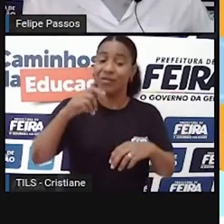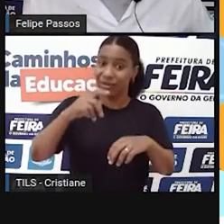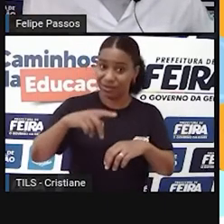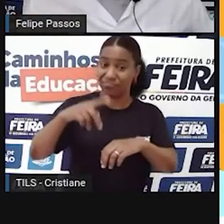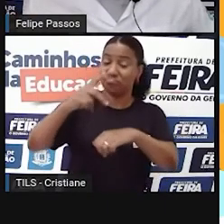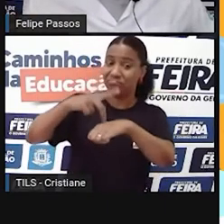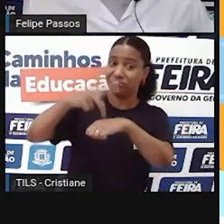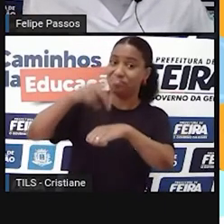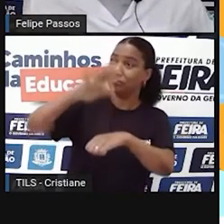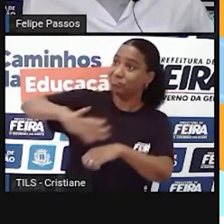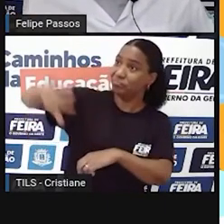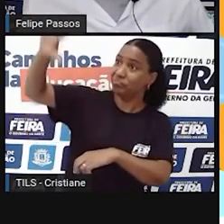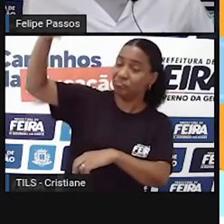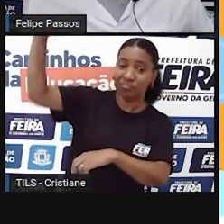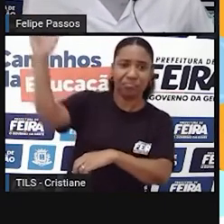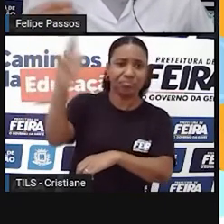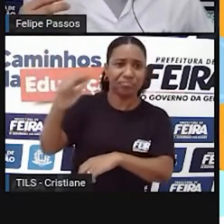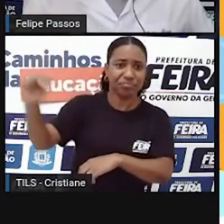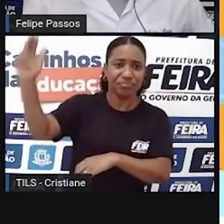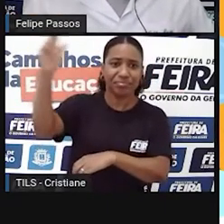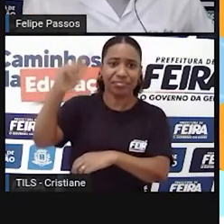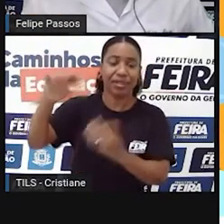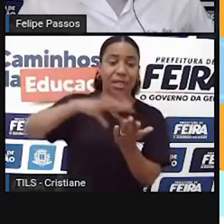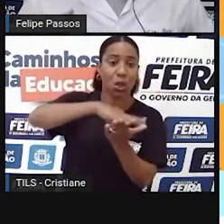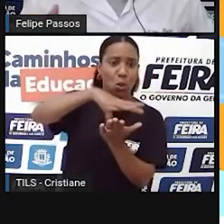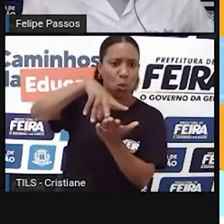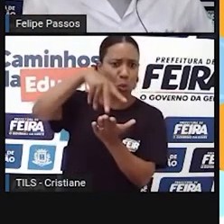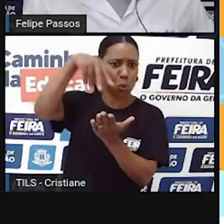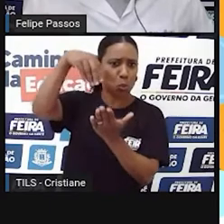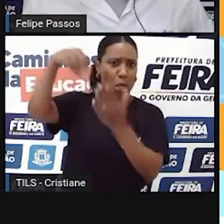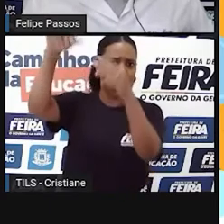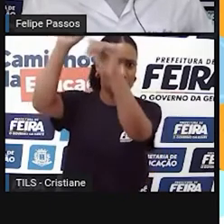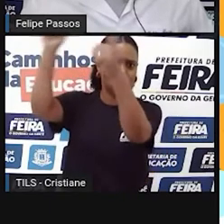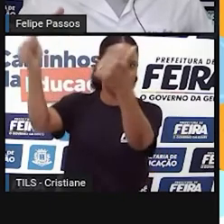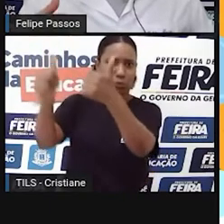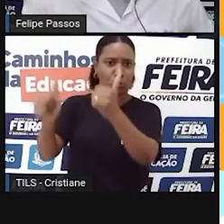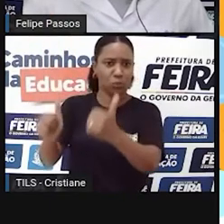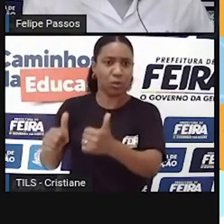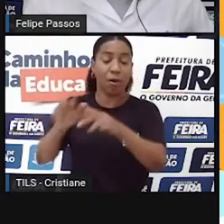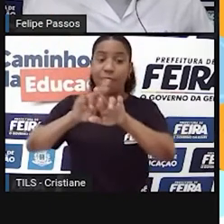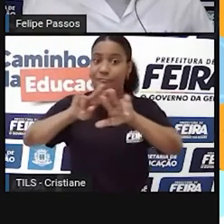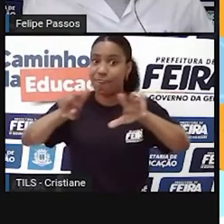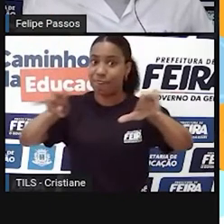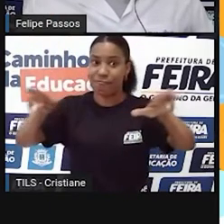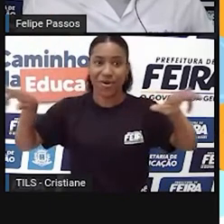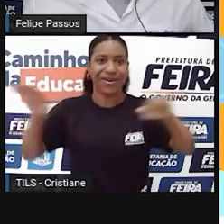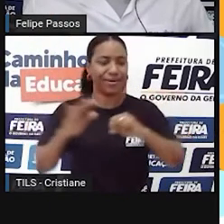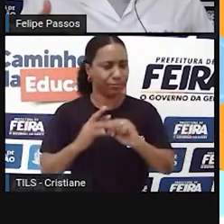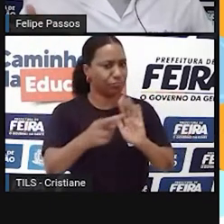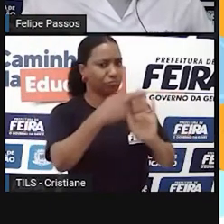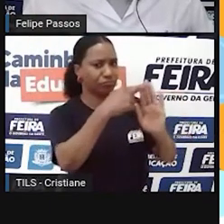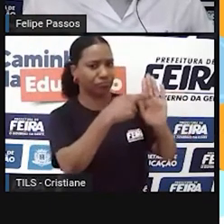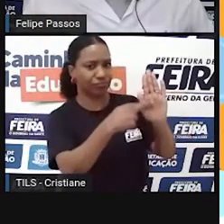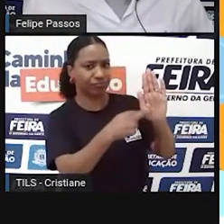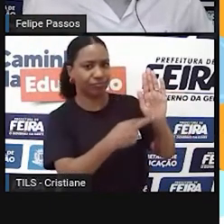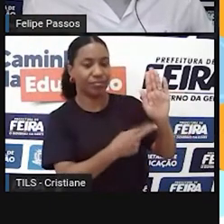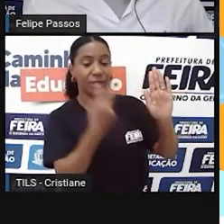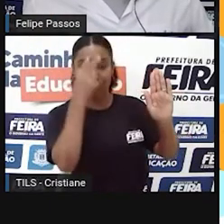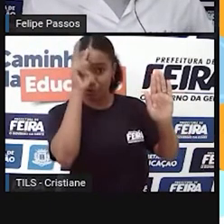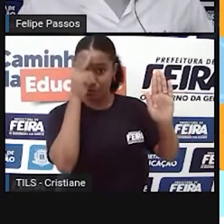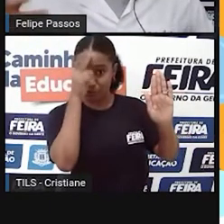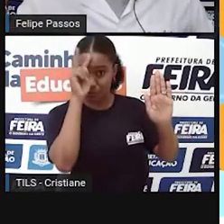Umas obras de arte muito bonitas e que tinham regras, histórias, informações